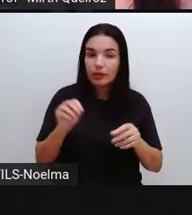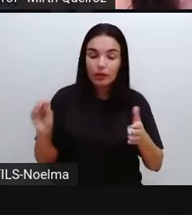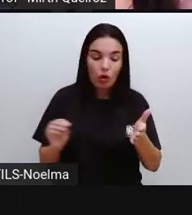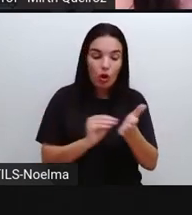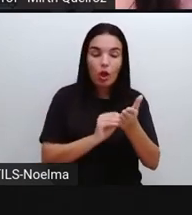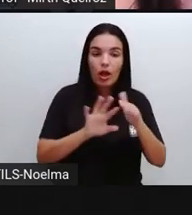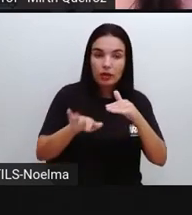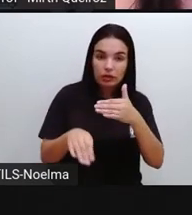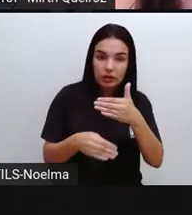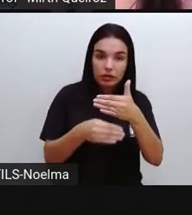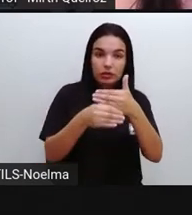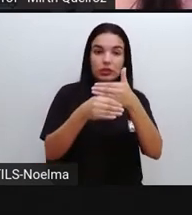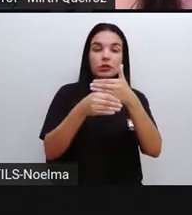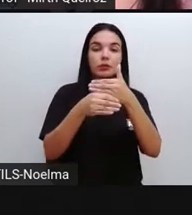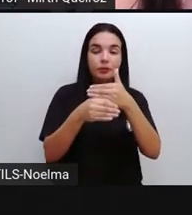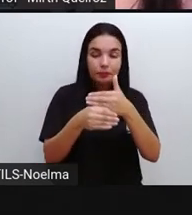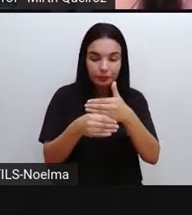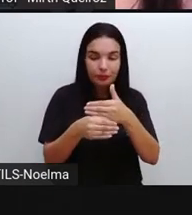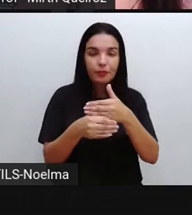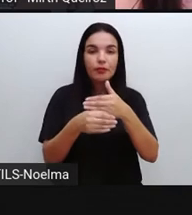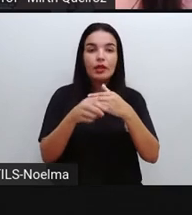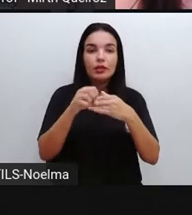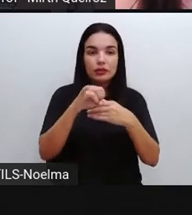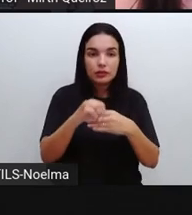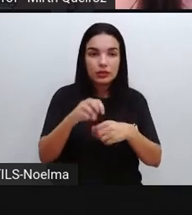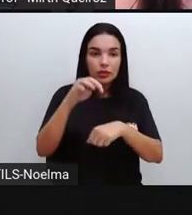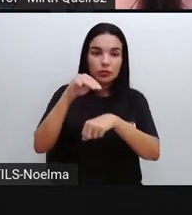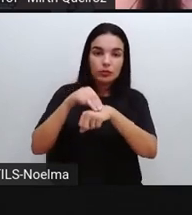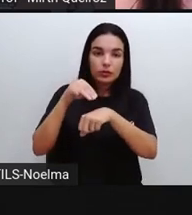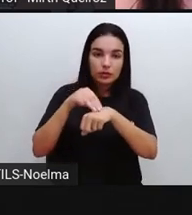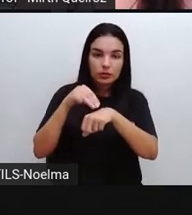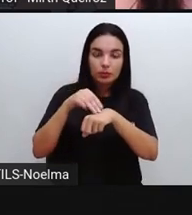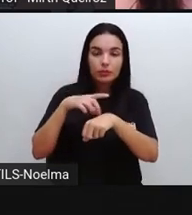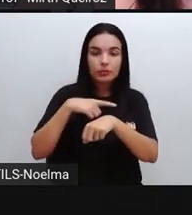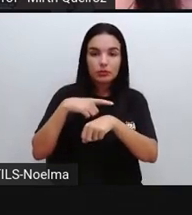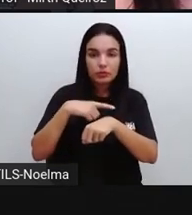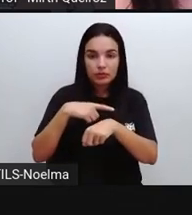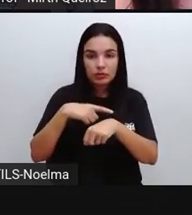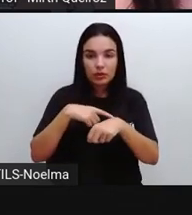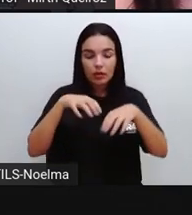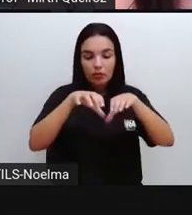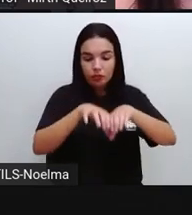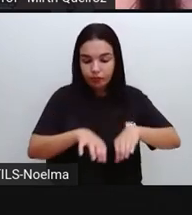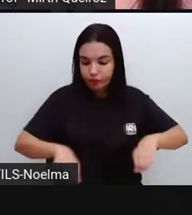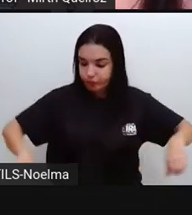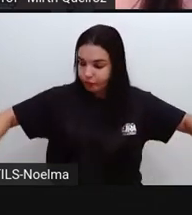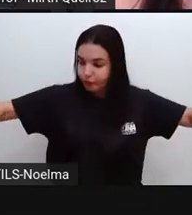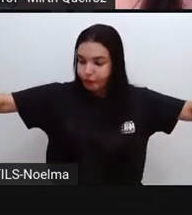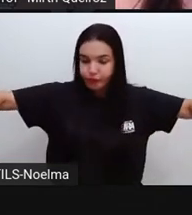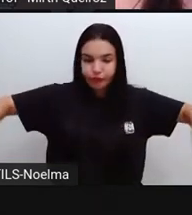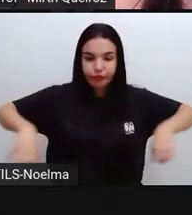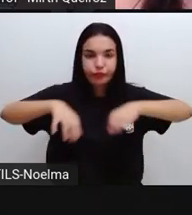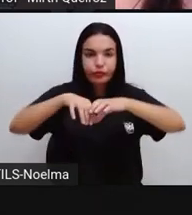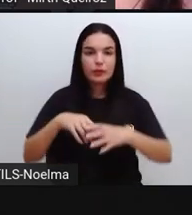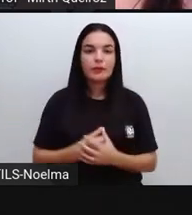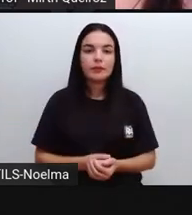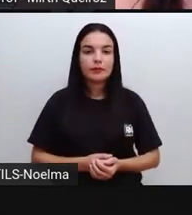caso, né? O município tenha a rede de tratamento de esgoto.